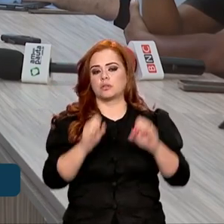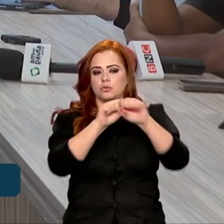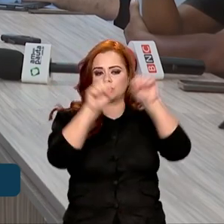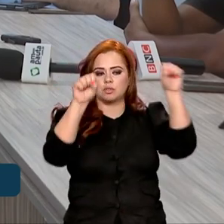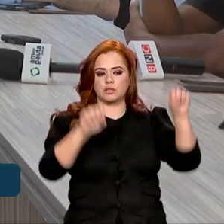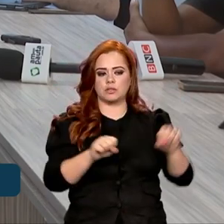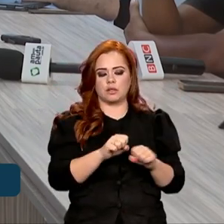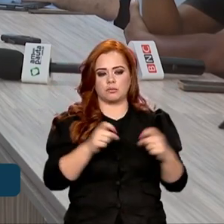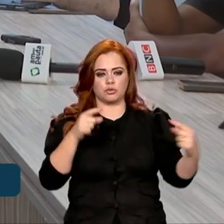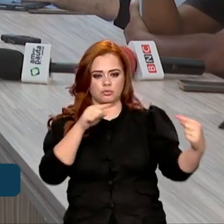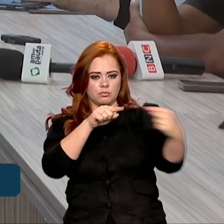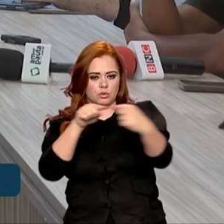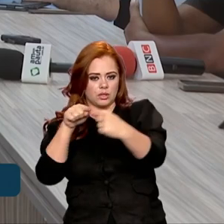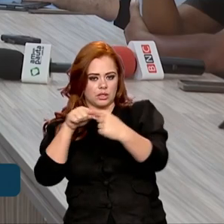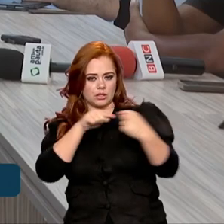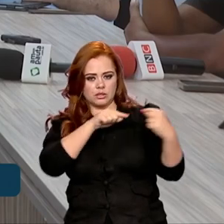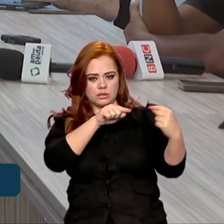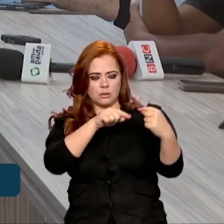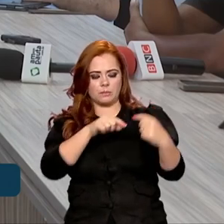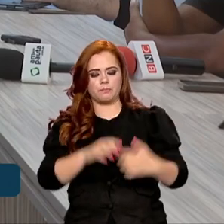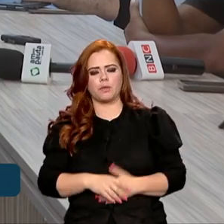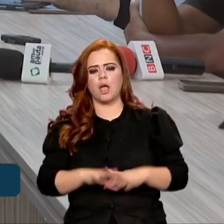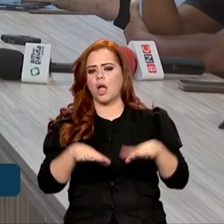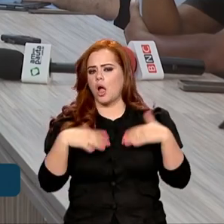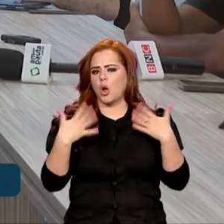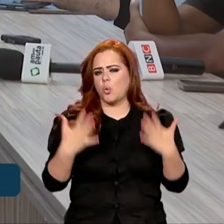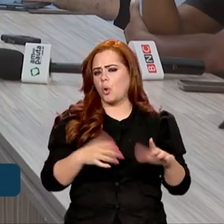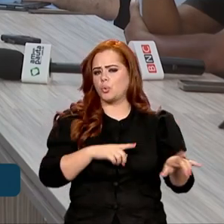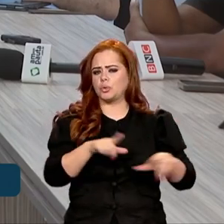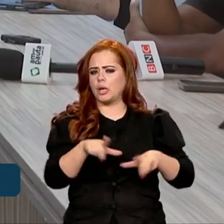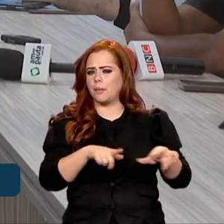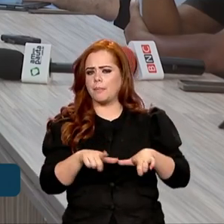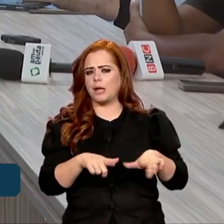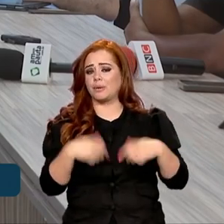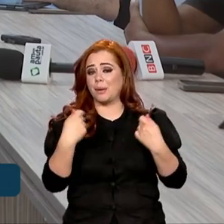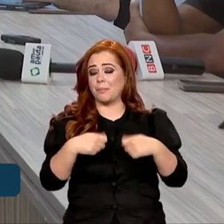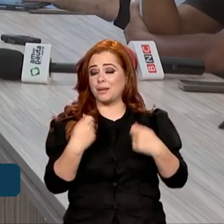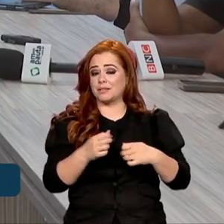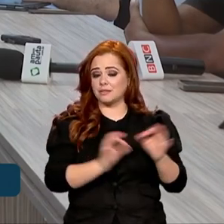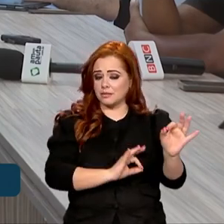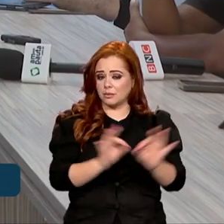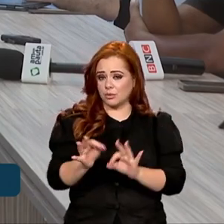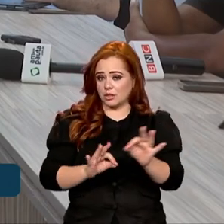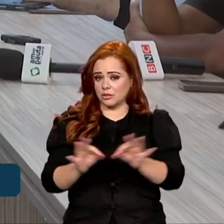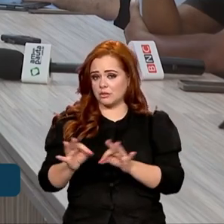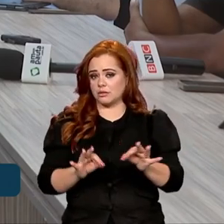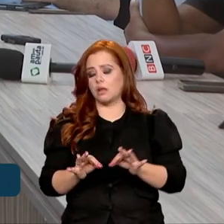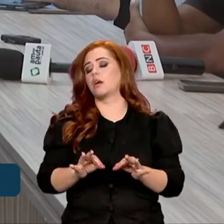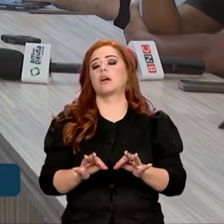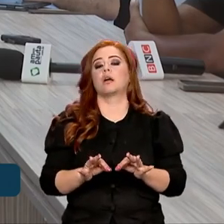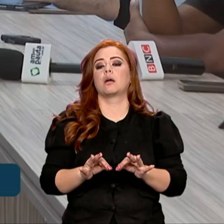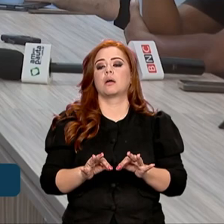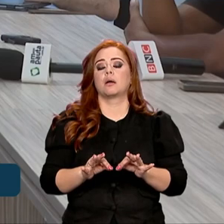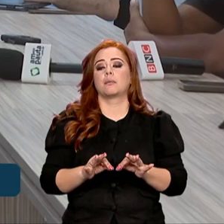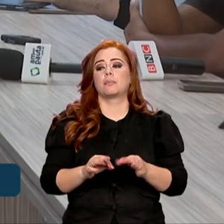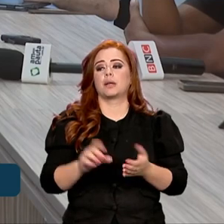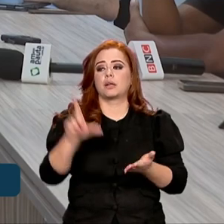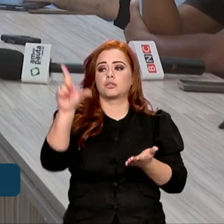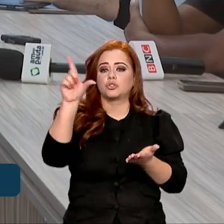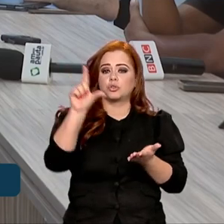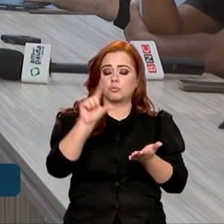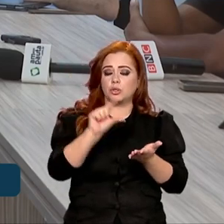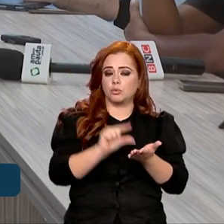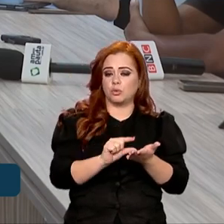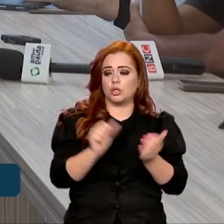de transmissão aqui. Qual é o trabalho que deve ser feito para que o rebaixamento do Linhão